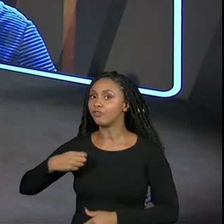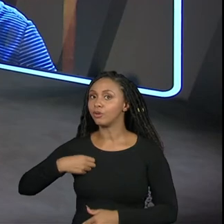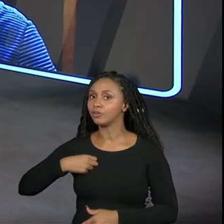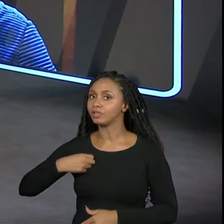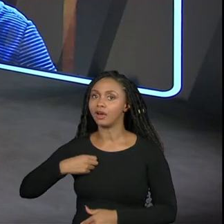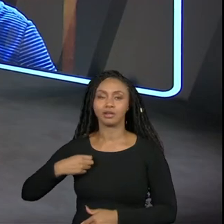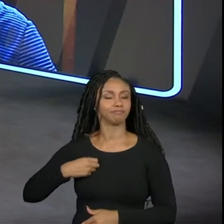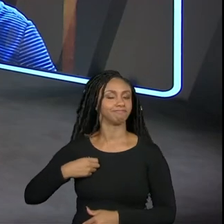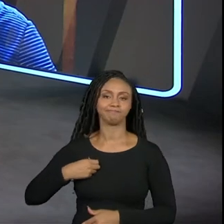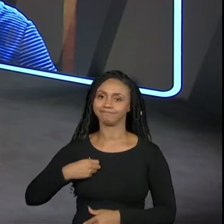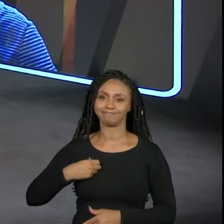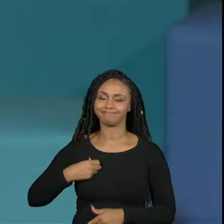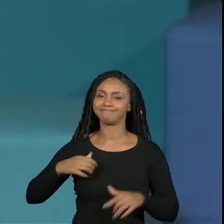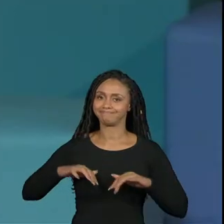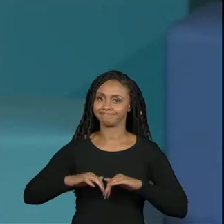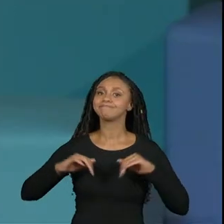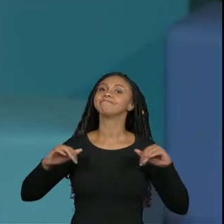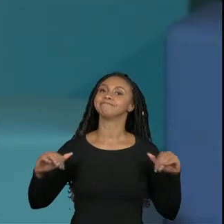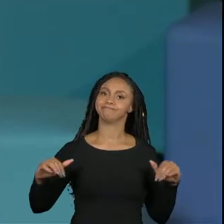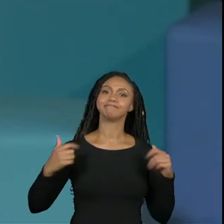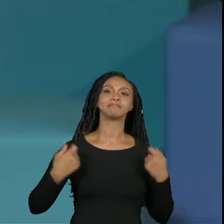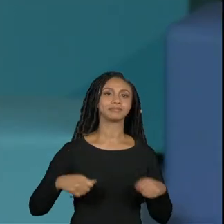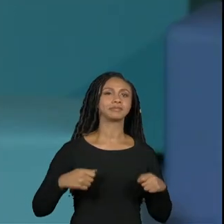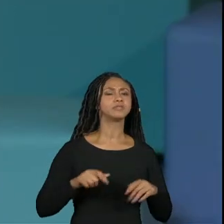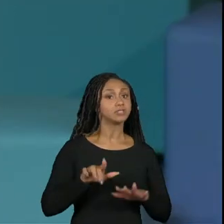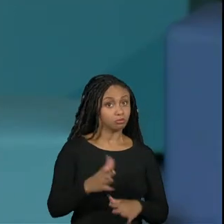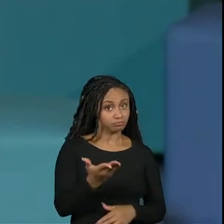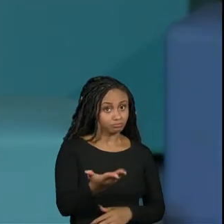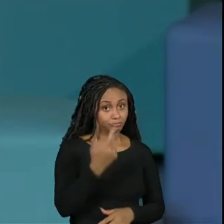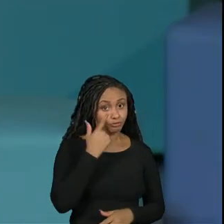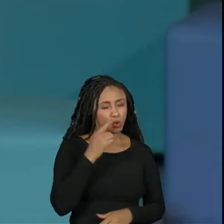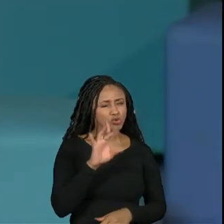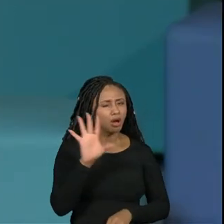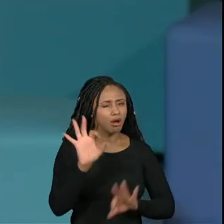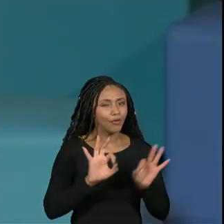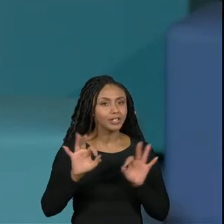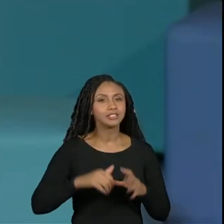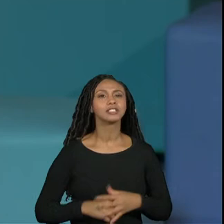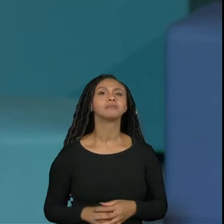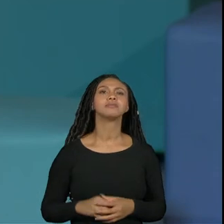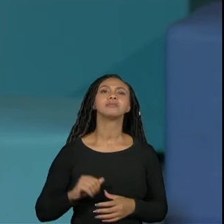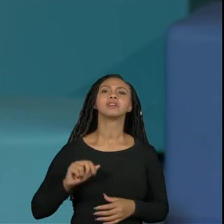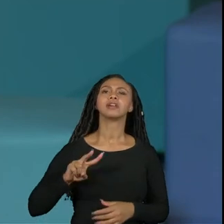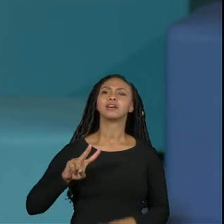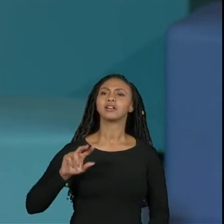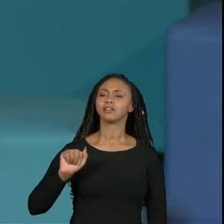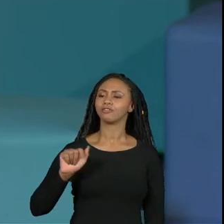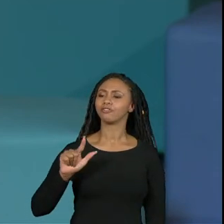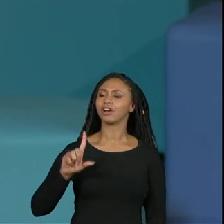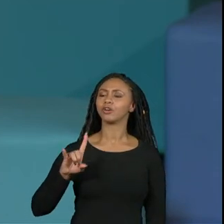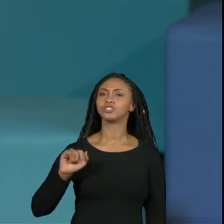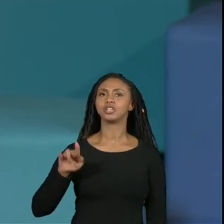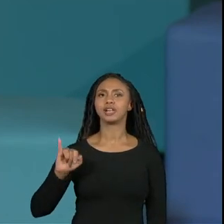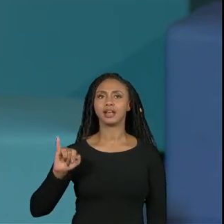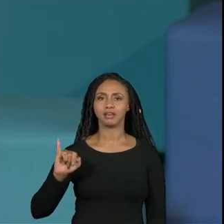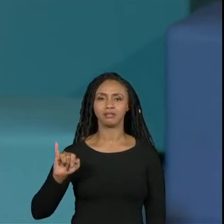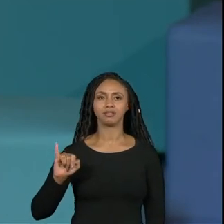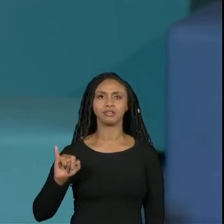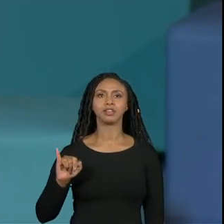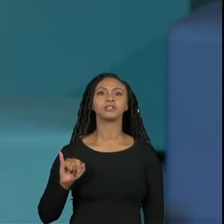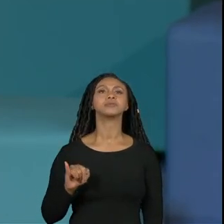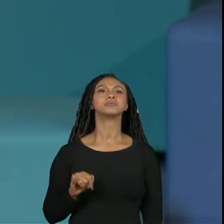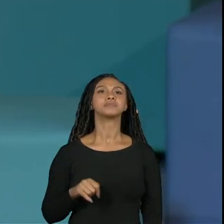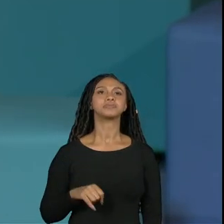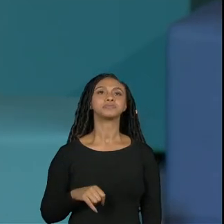sim tá gente então assim é só organizar aí eu tô vendo aqui Valdinei Valdinei e Mariano né